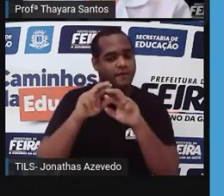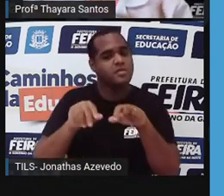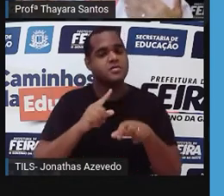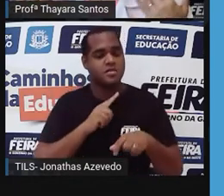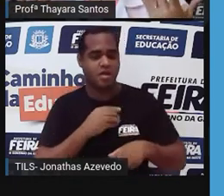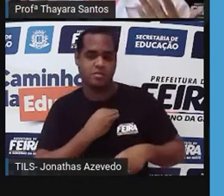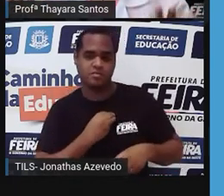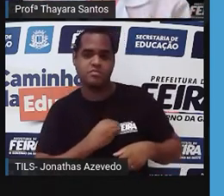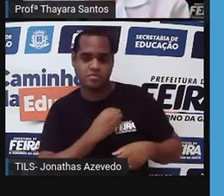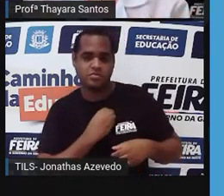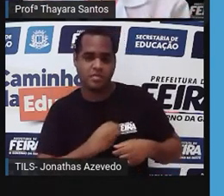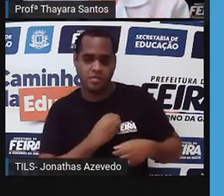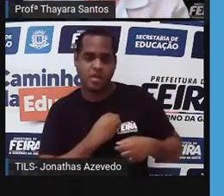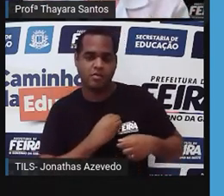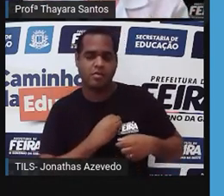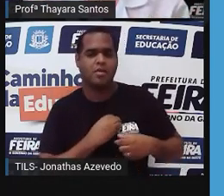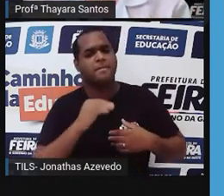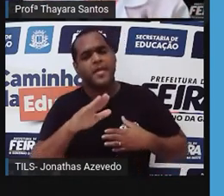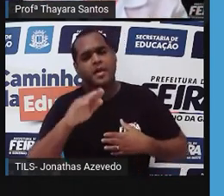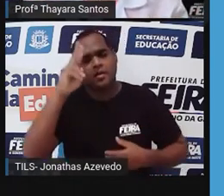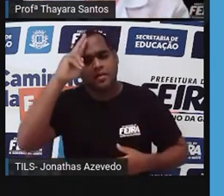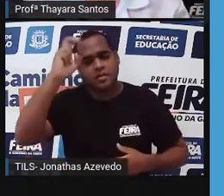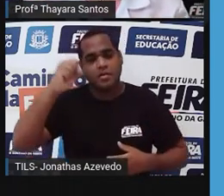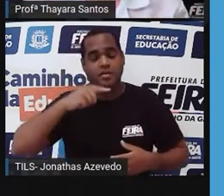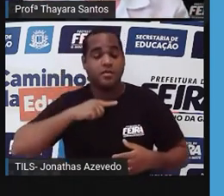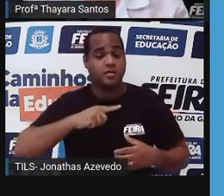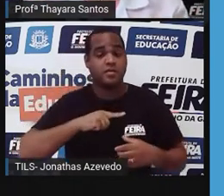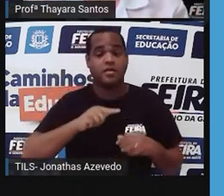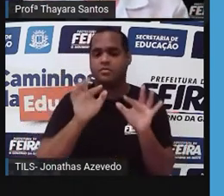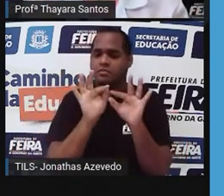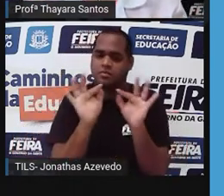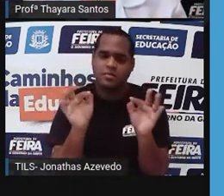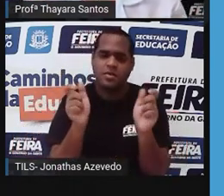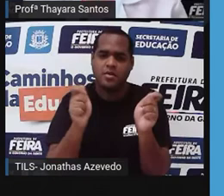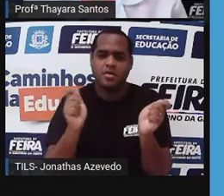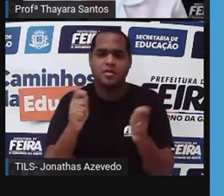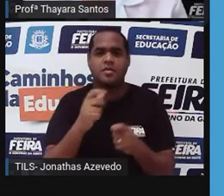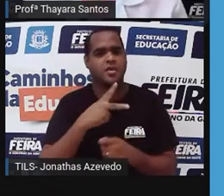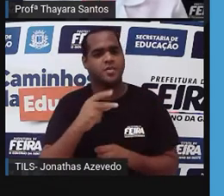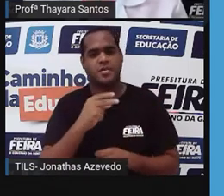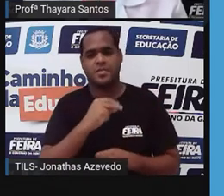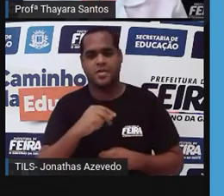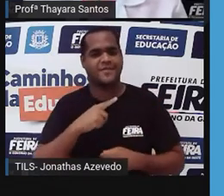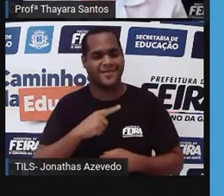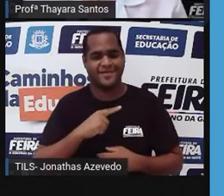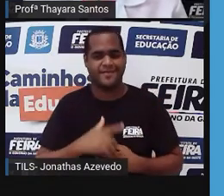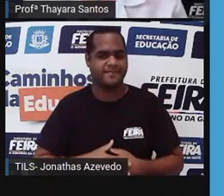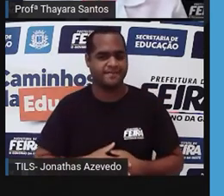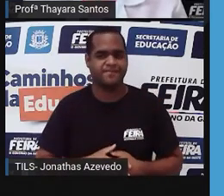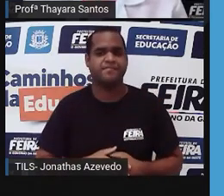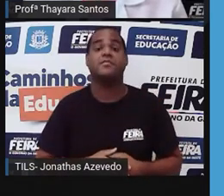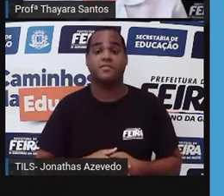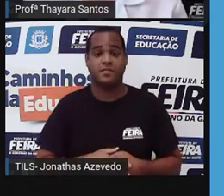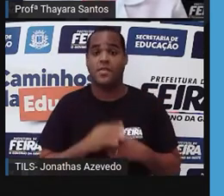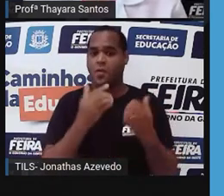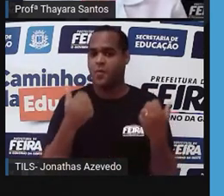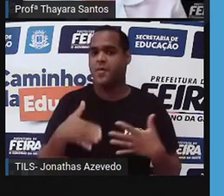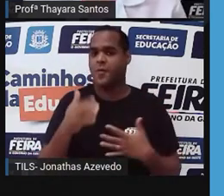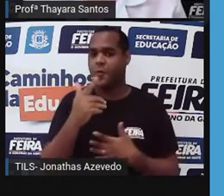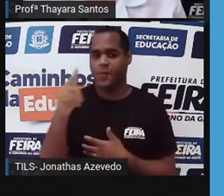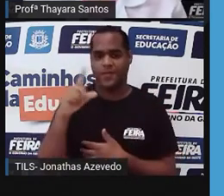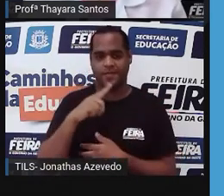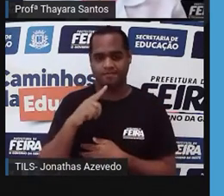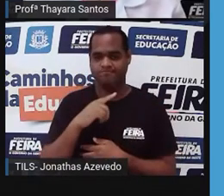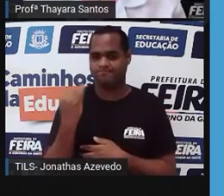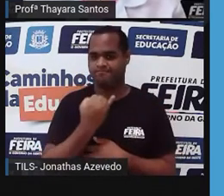mamária. Esse é o requisito básico para ser considerado um mamífero. Além de ter glândulas mamárias, outra característica